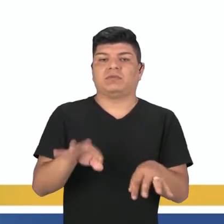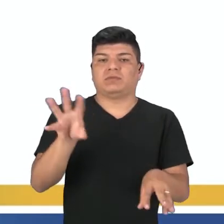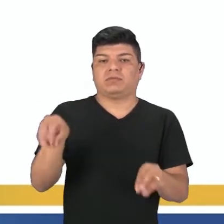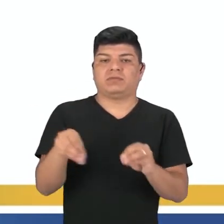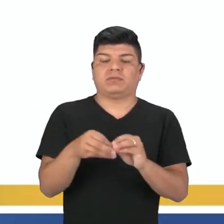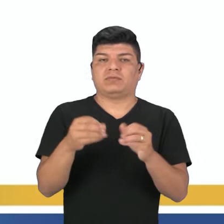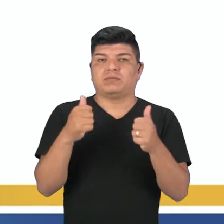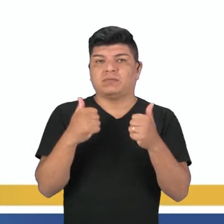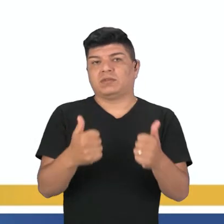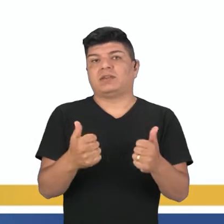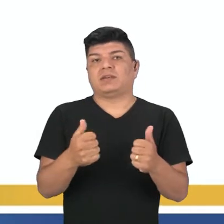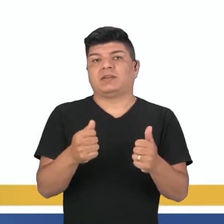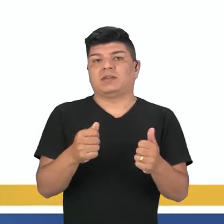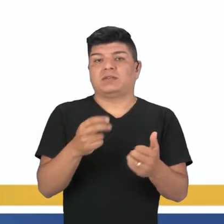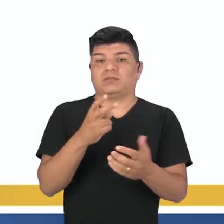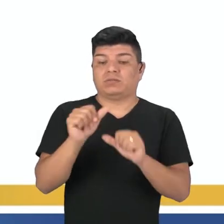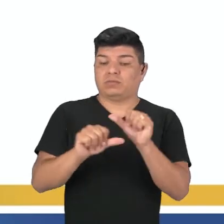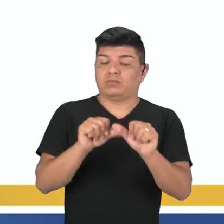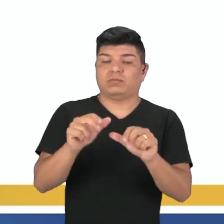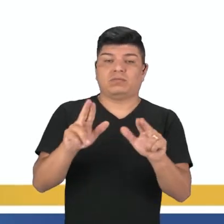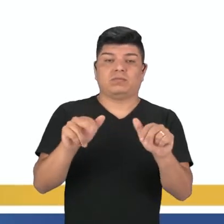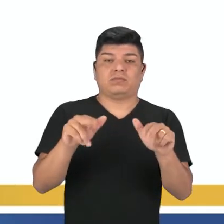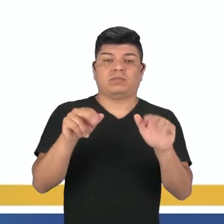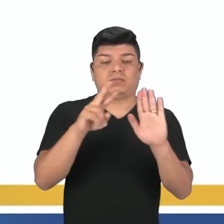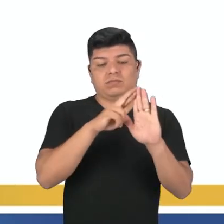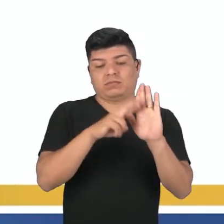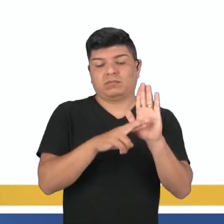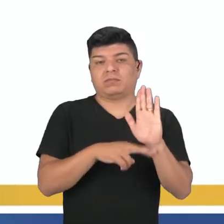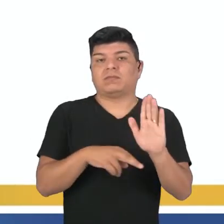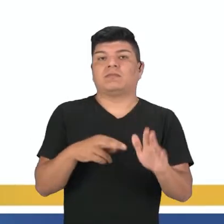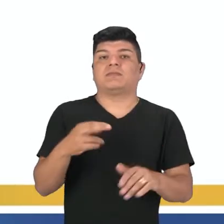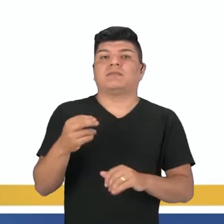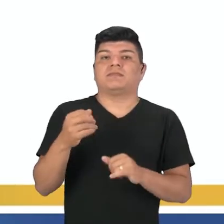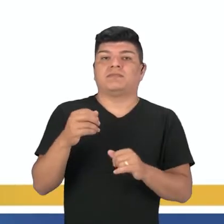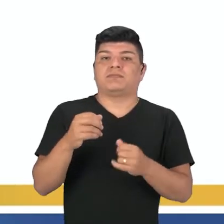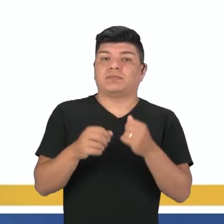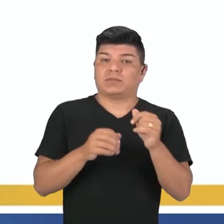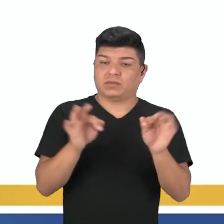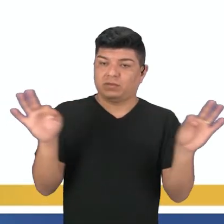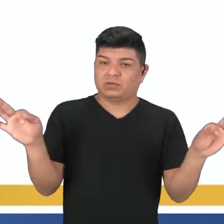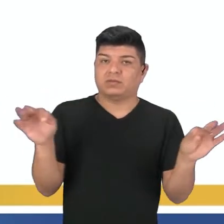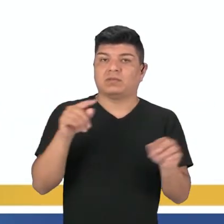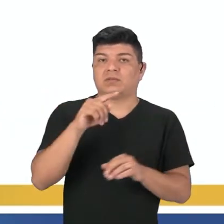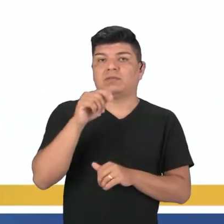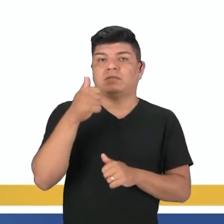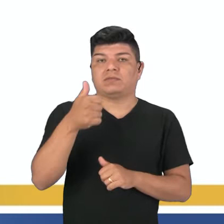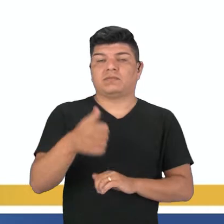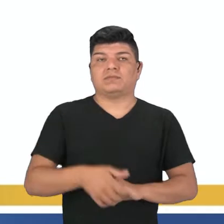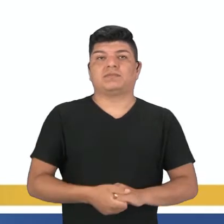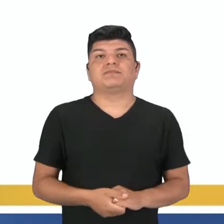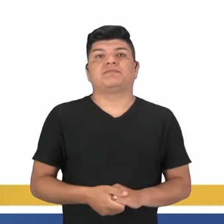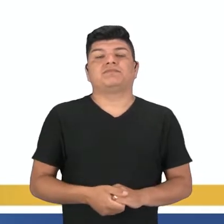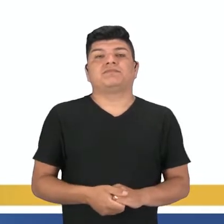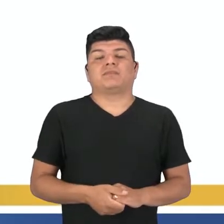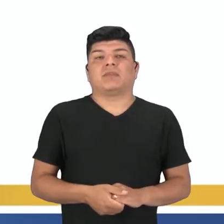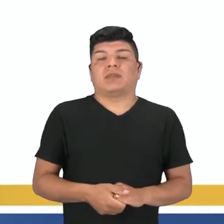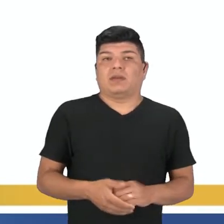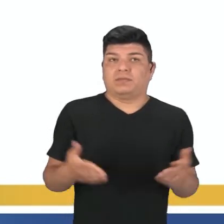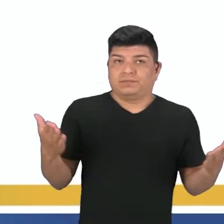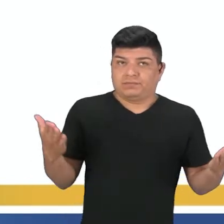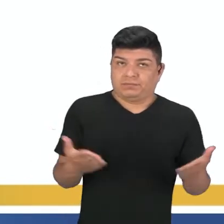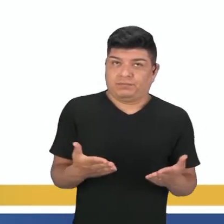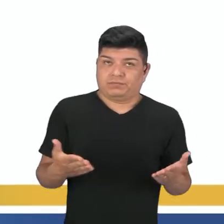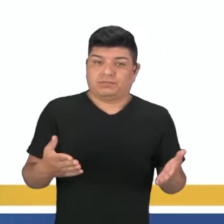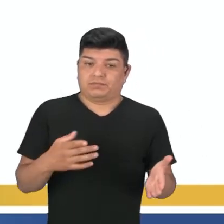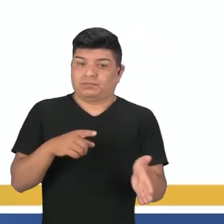complemento, tá? Essa ordem não muda quando falamos de frase afirmativa. Agora vamos falar um pouquinho sobre